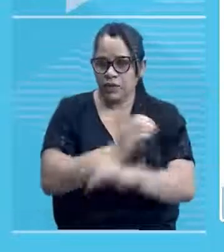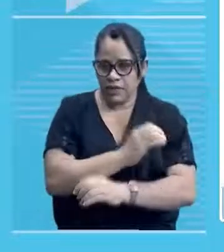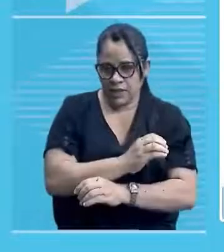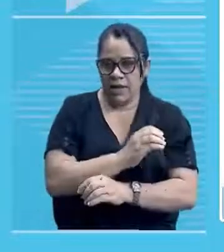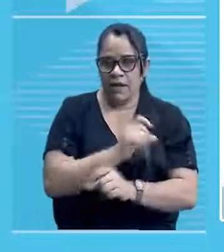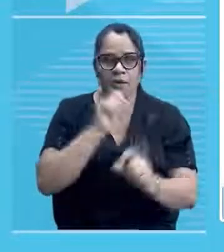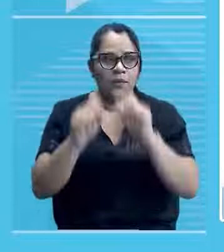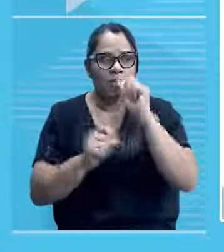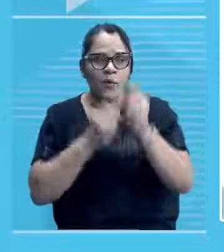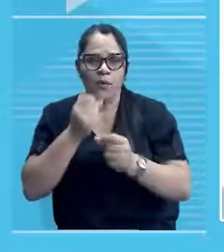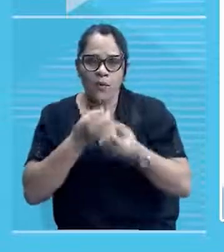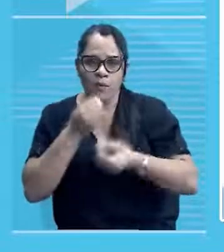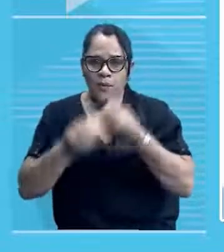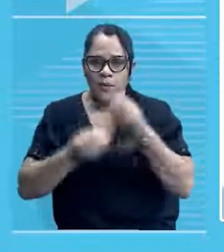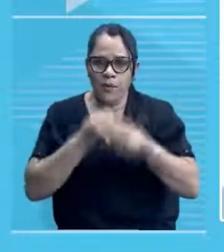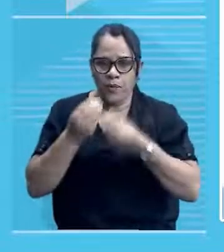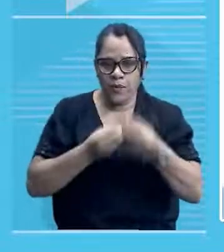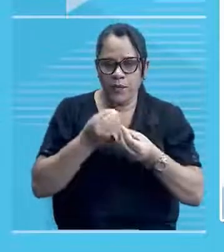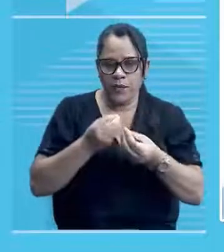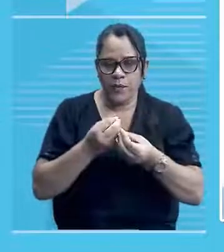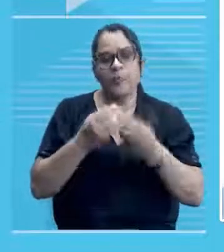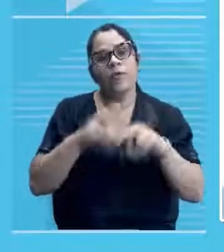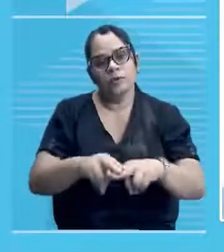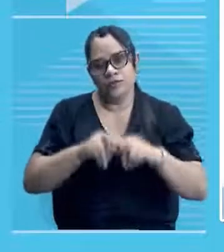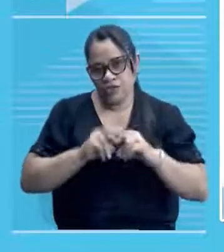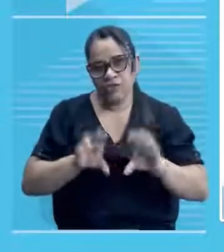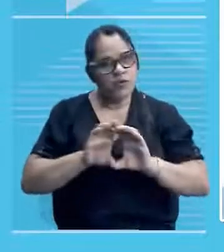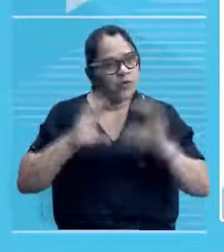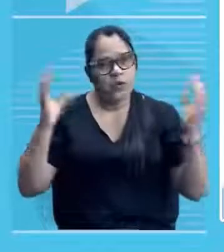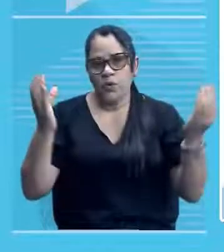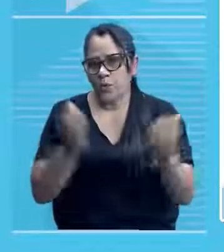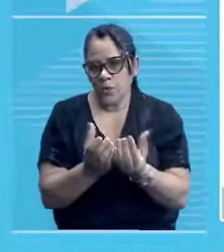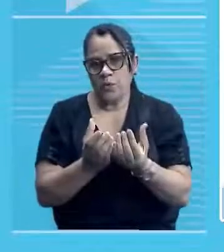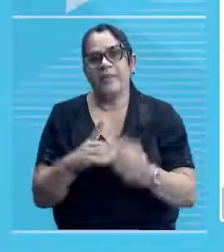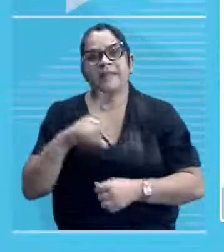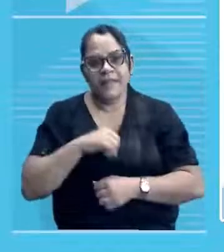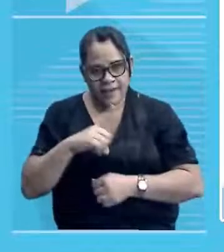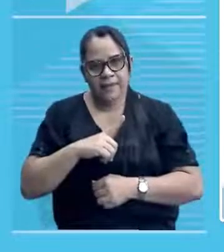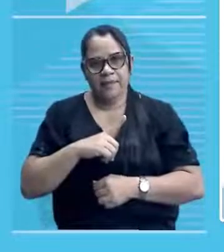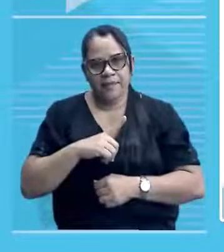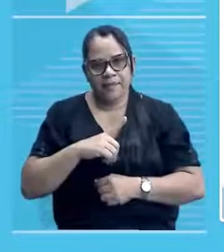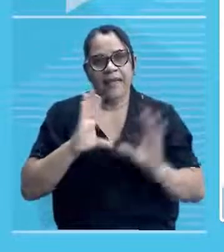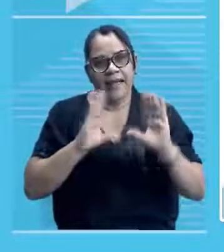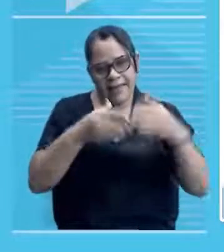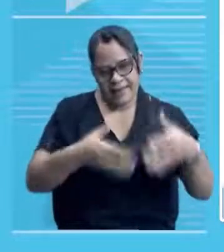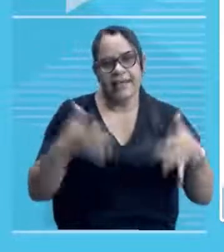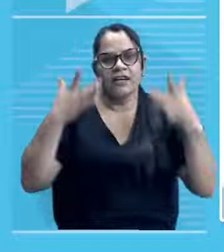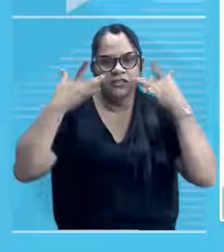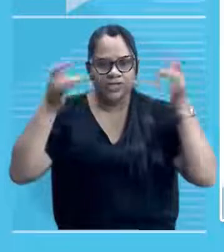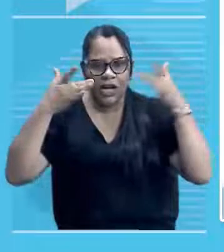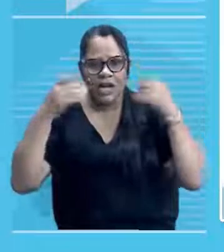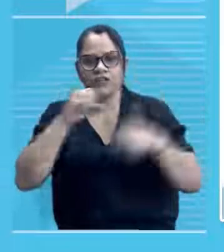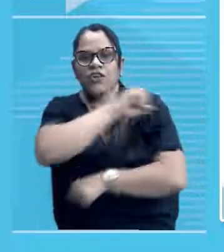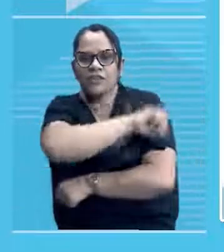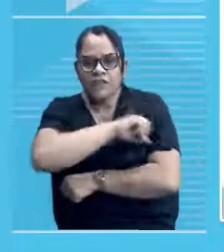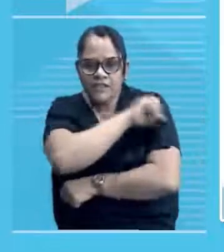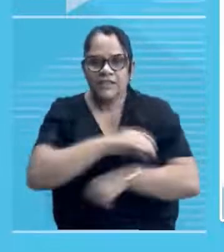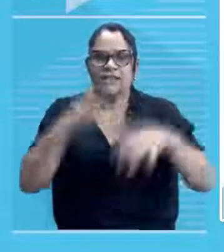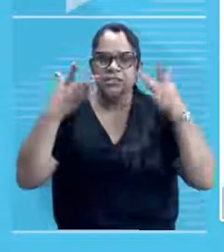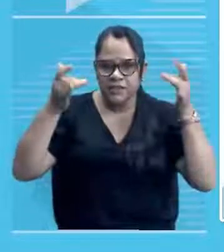por isso é um complexo, né? Abriga galeria de arte, teatro, sala de oficina de teatro,